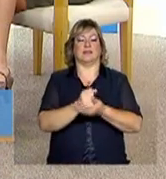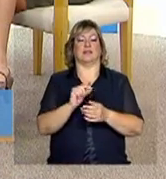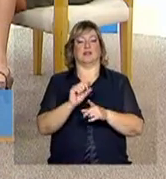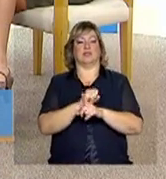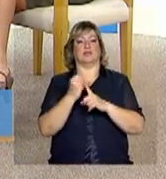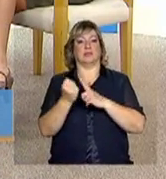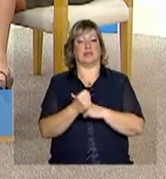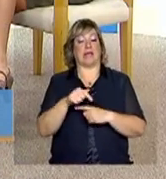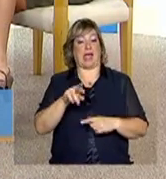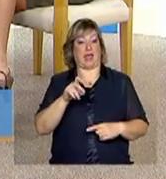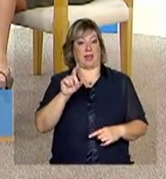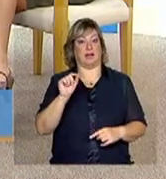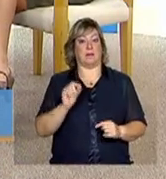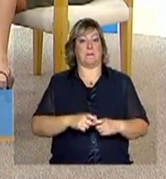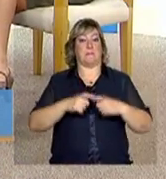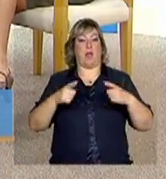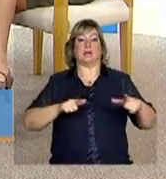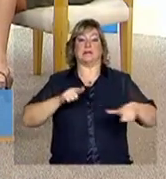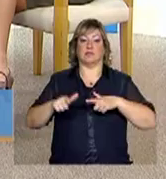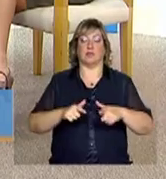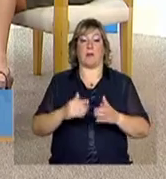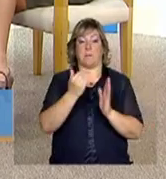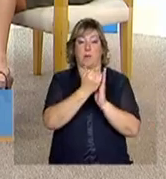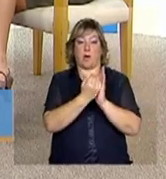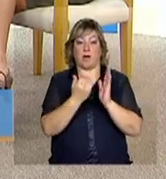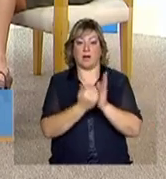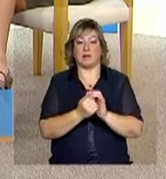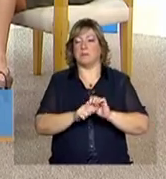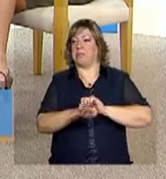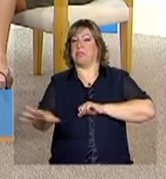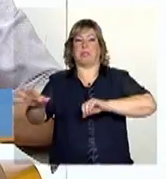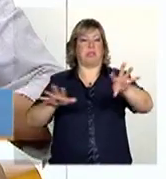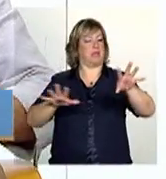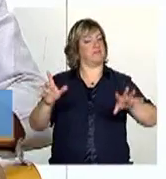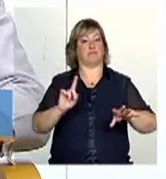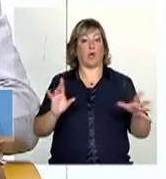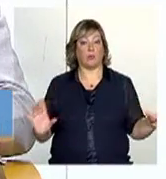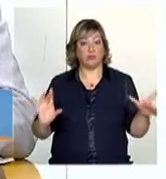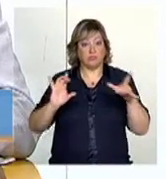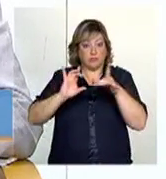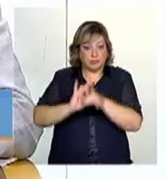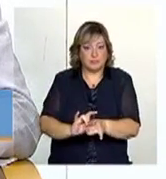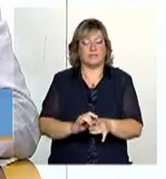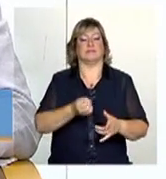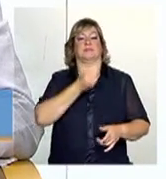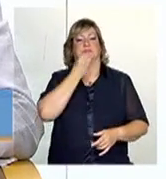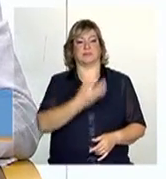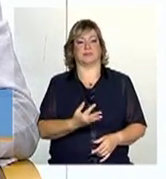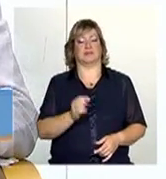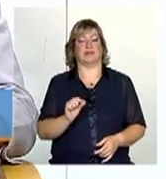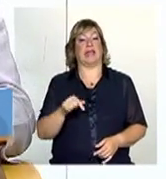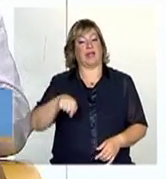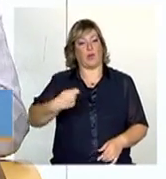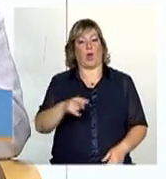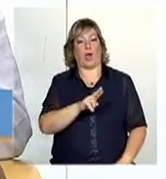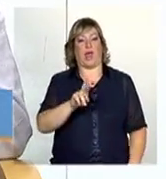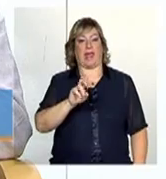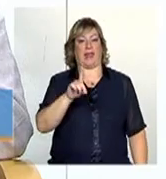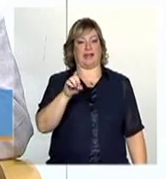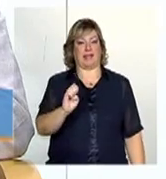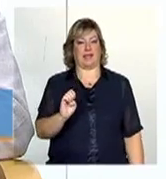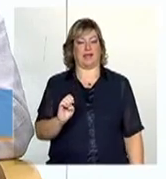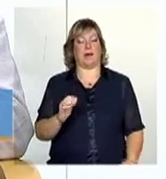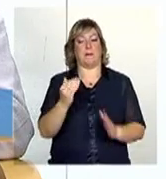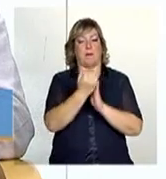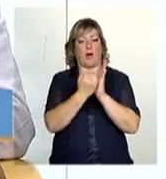sempre amarrações em nós. Programas dispersos não compõem uma rede. Na medida em que nós conseguimos unir esses programas, aí a gente pode dizer que